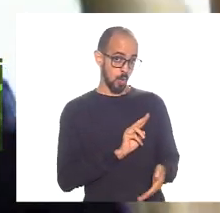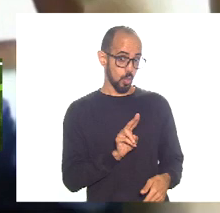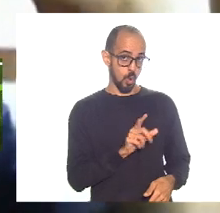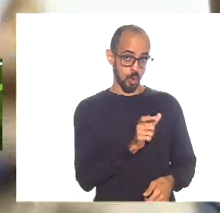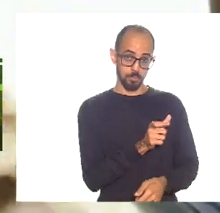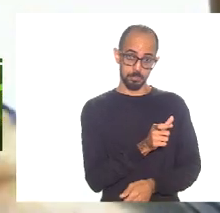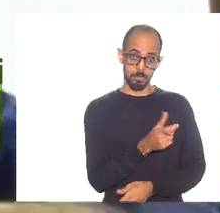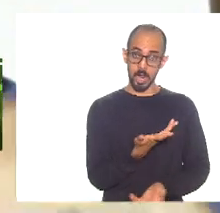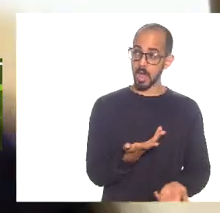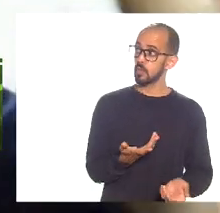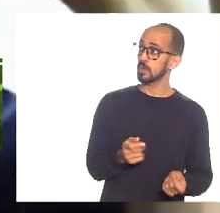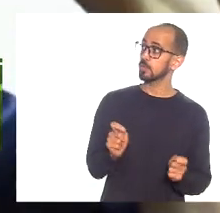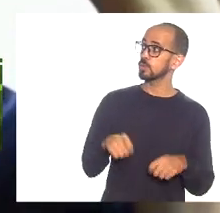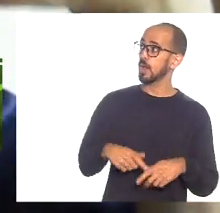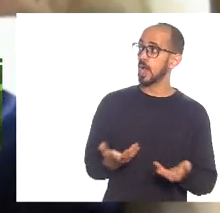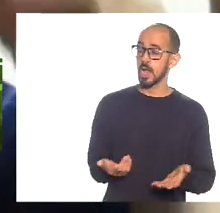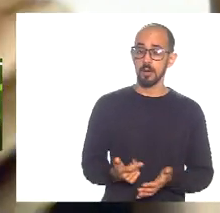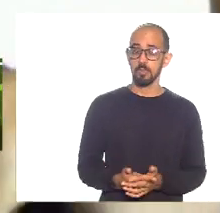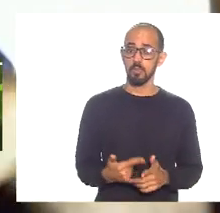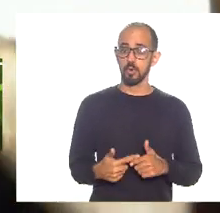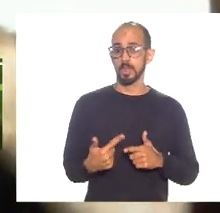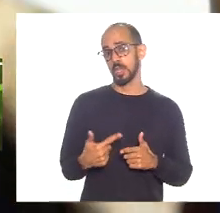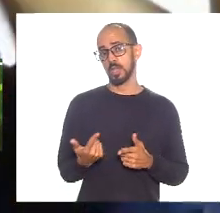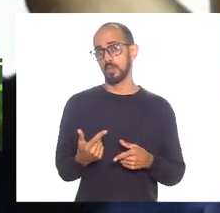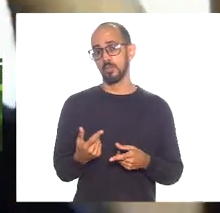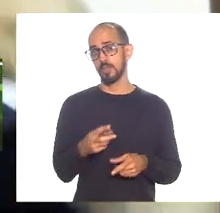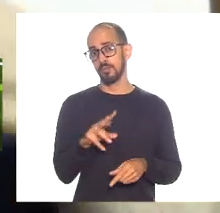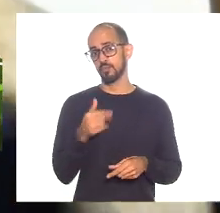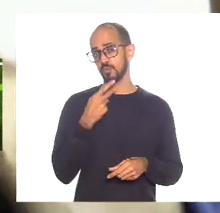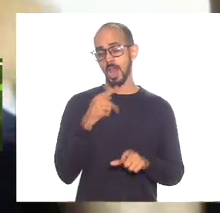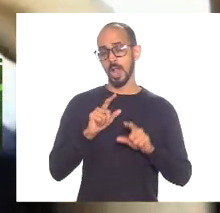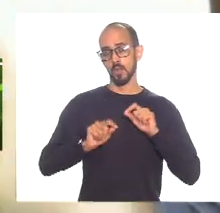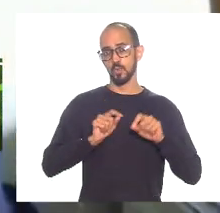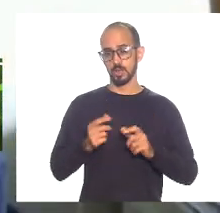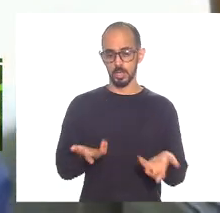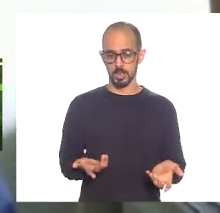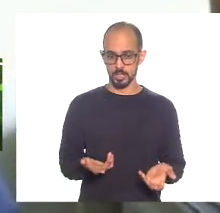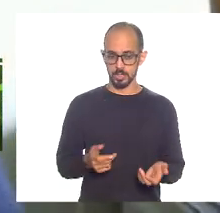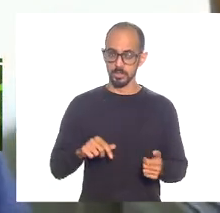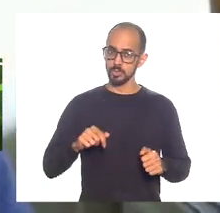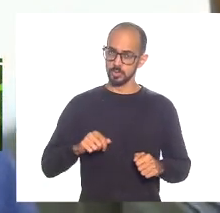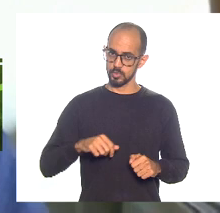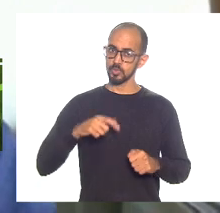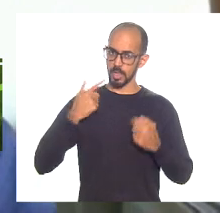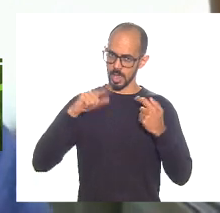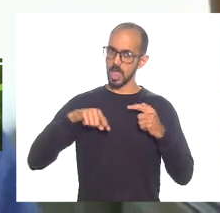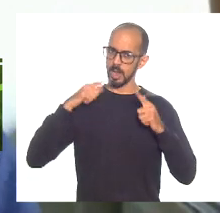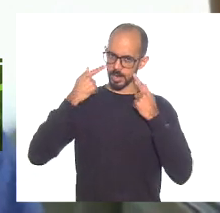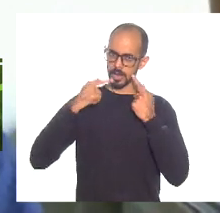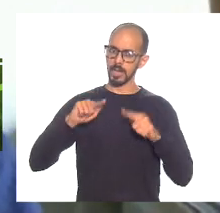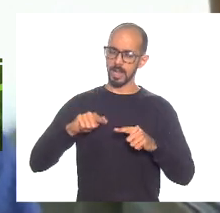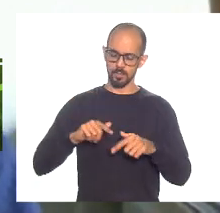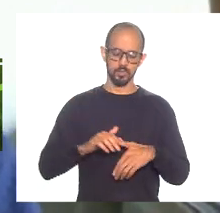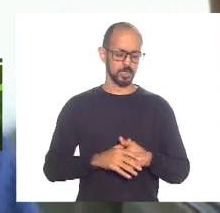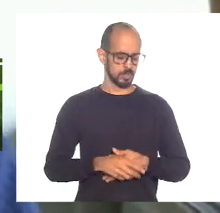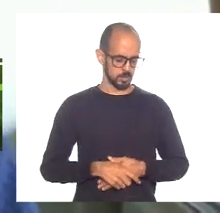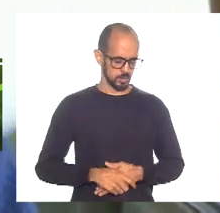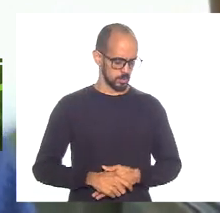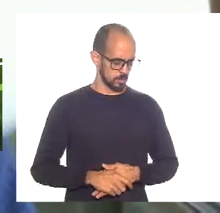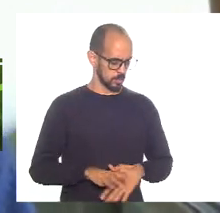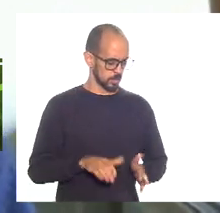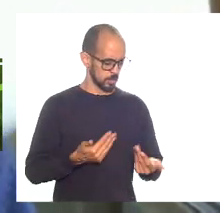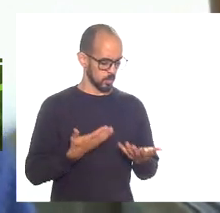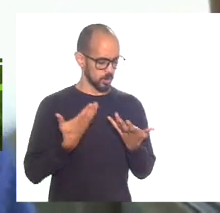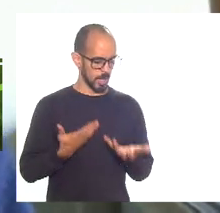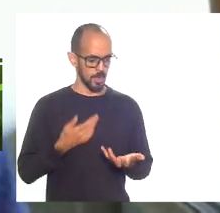de de um rótulo que possa ser muito mais grave que o pacote das maldades então eu queria chamar a